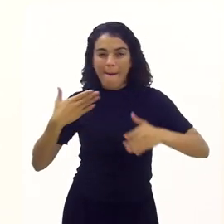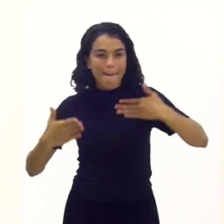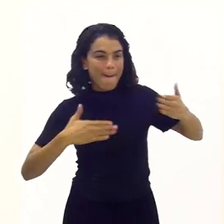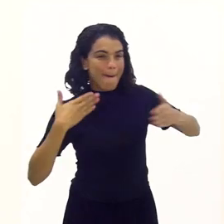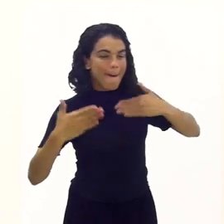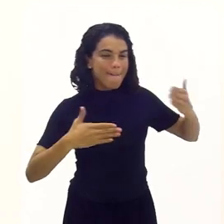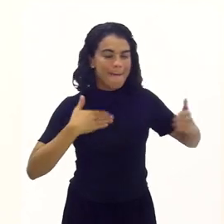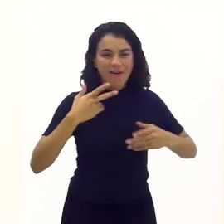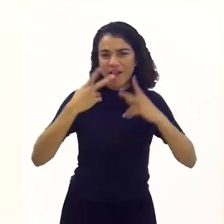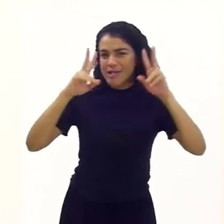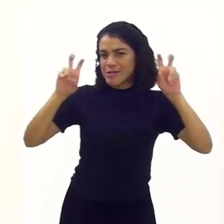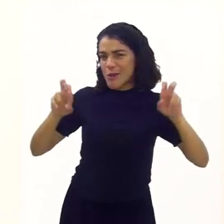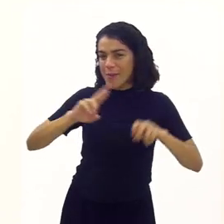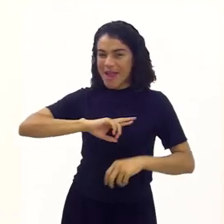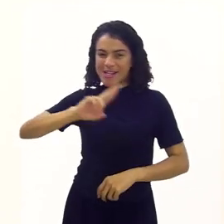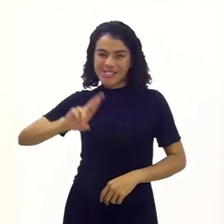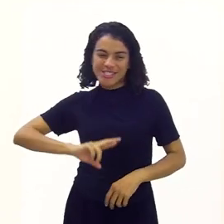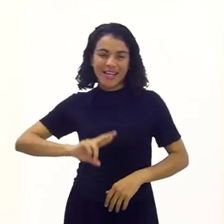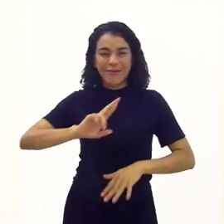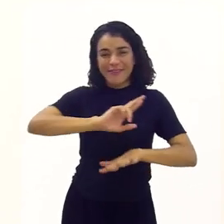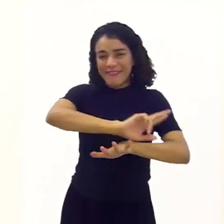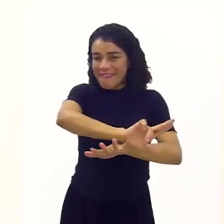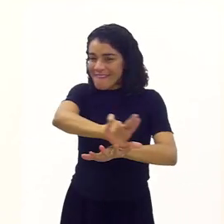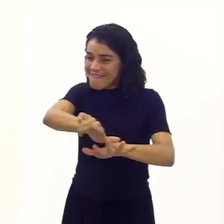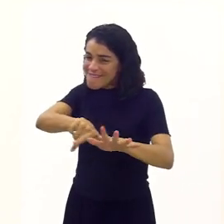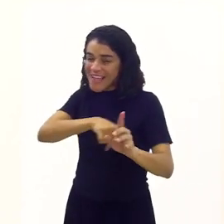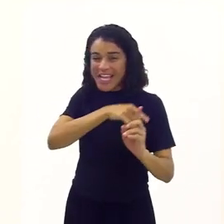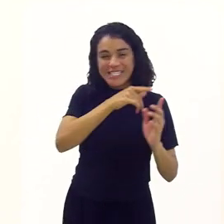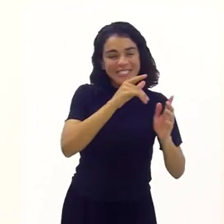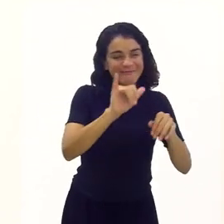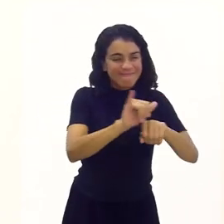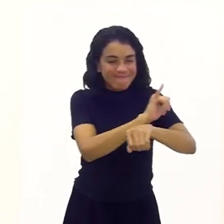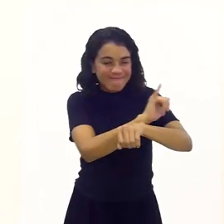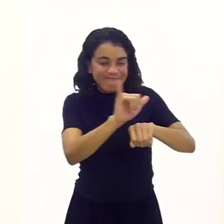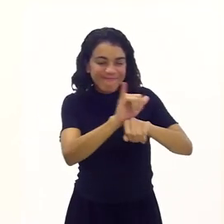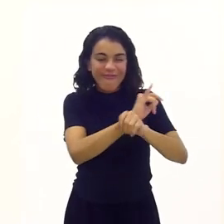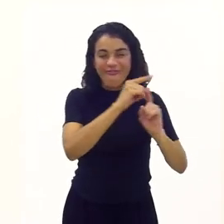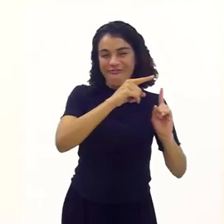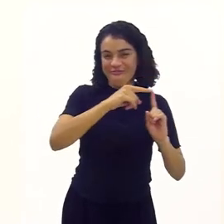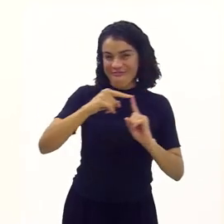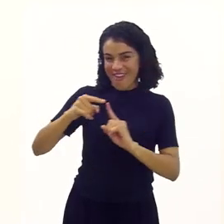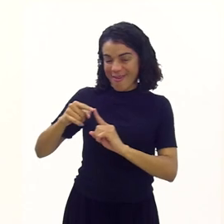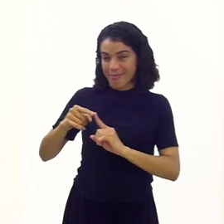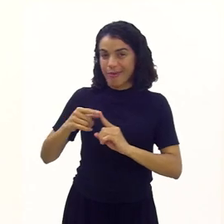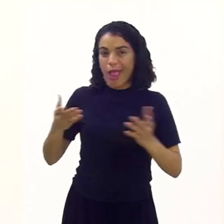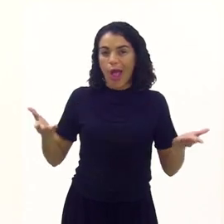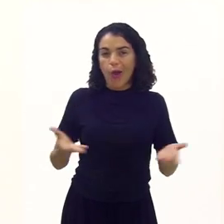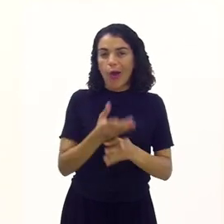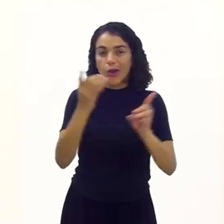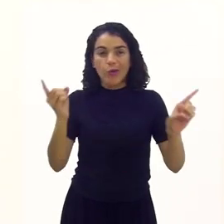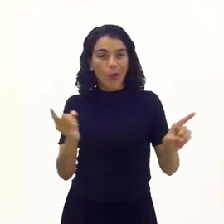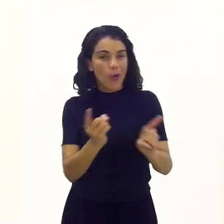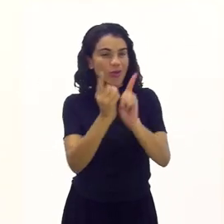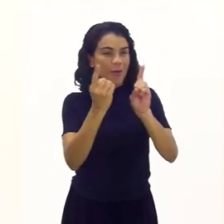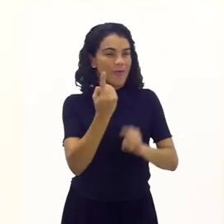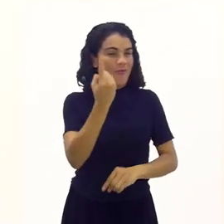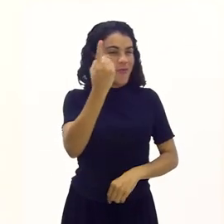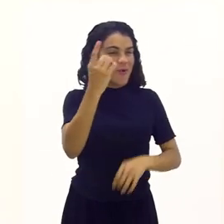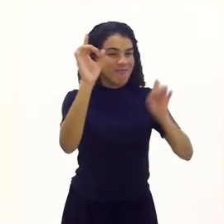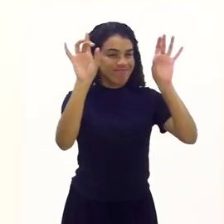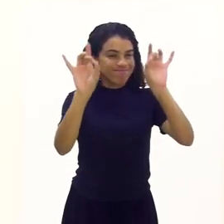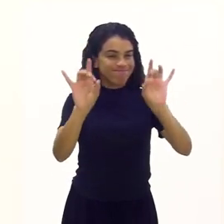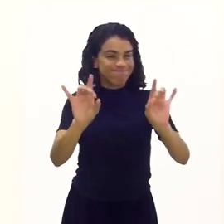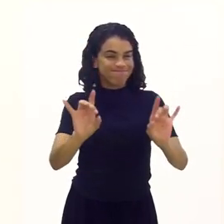falamos de religião de todas as formas possíveis e agora nós encontramos uma forma